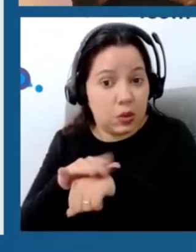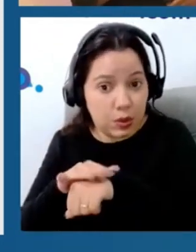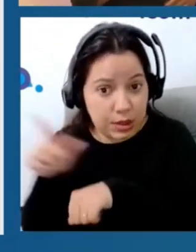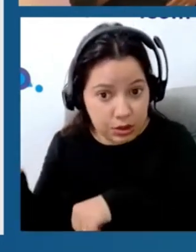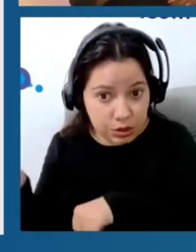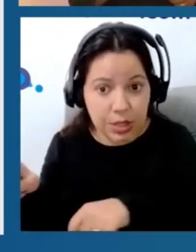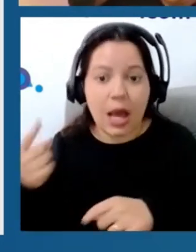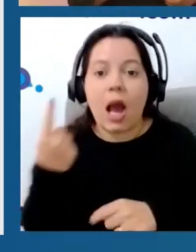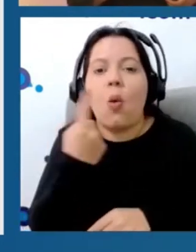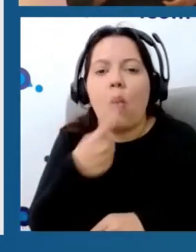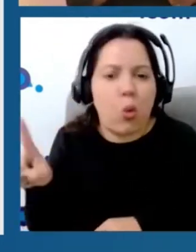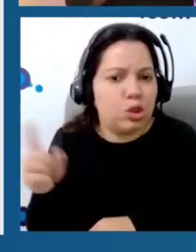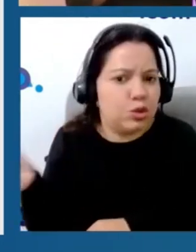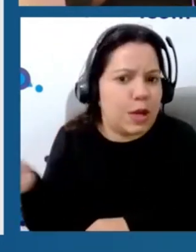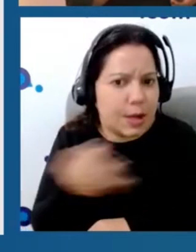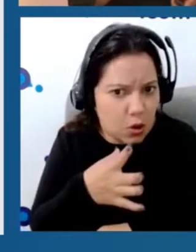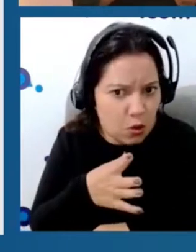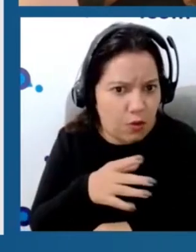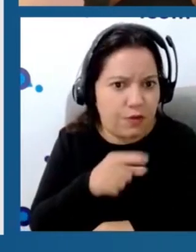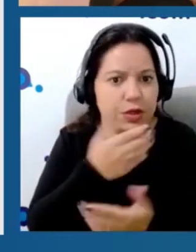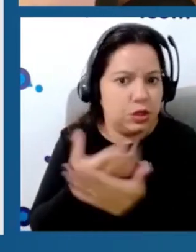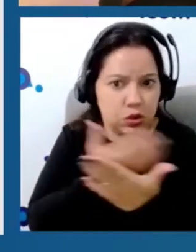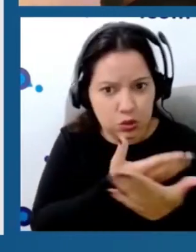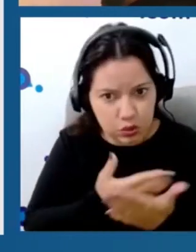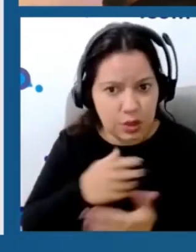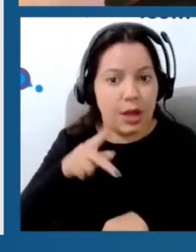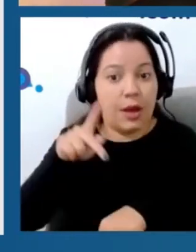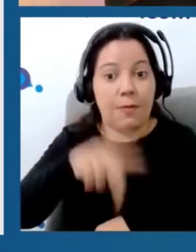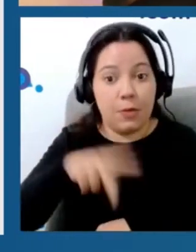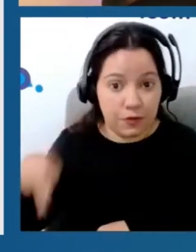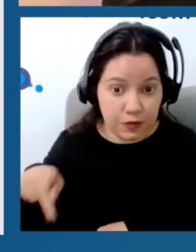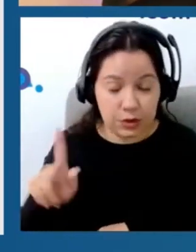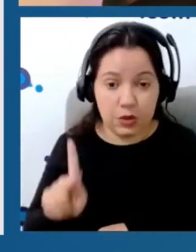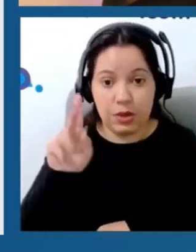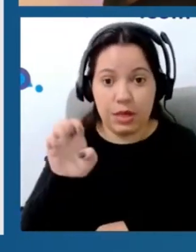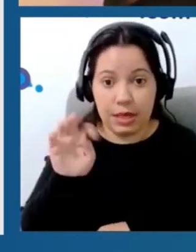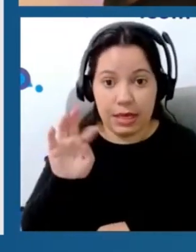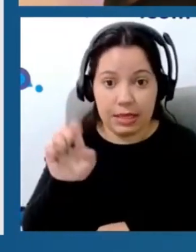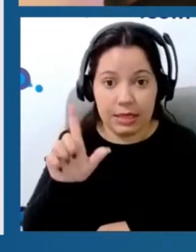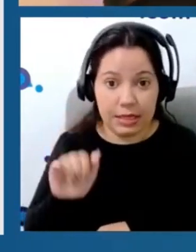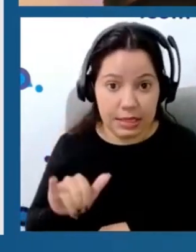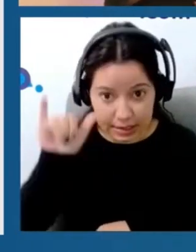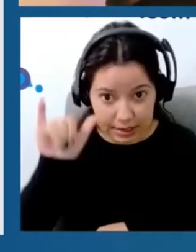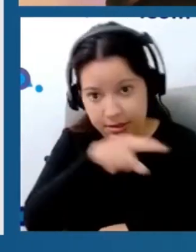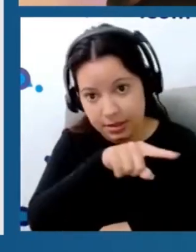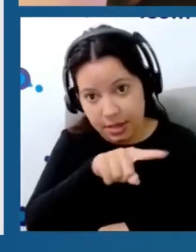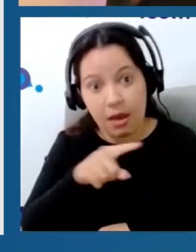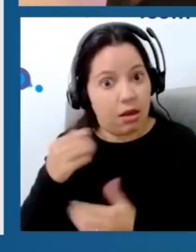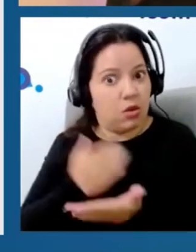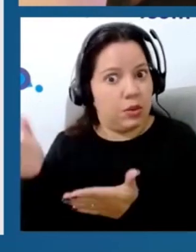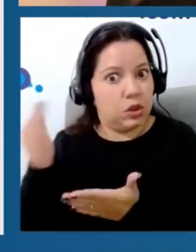última e mais recente revisão sistemática, que foi feita pela professora Kathleen Sluka, uma grande precursora no estudo da TENS,